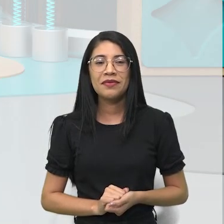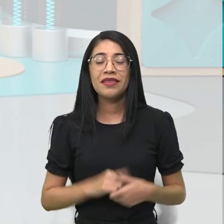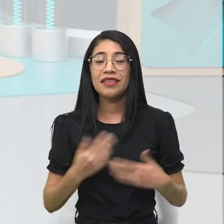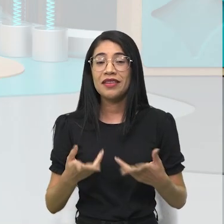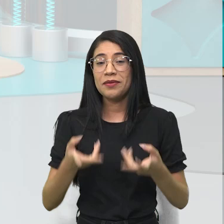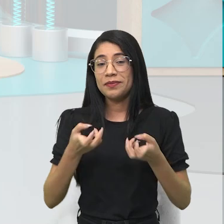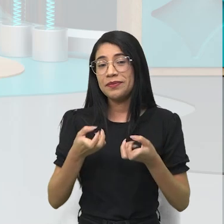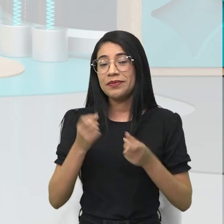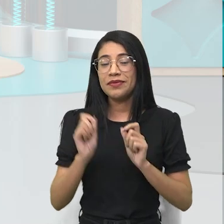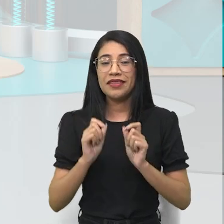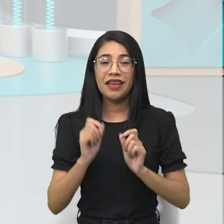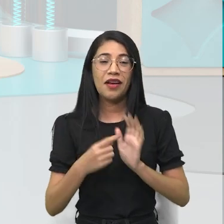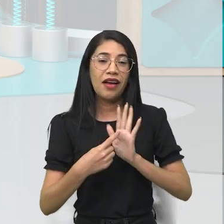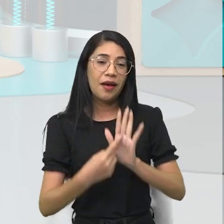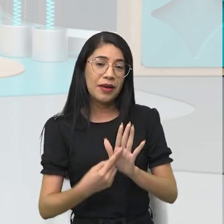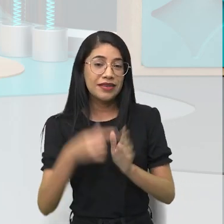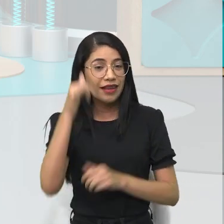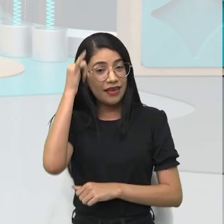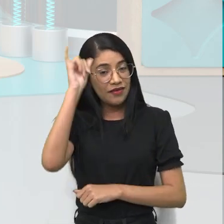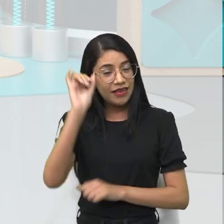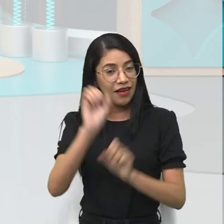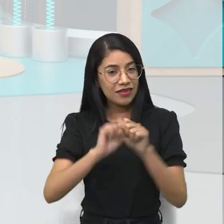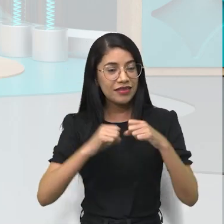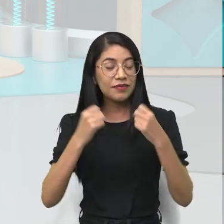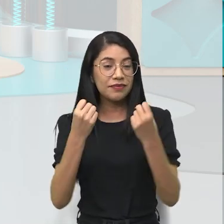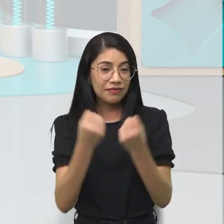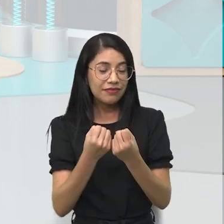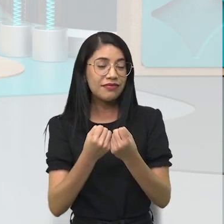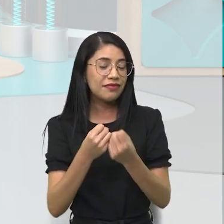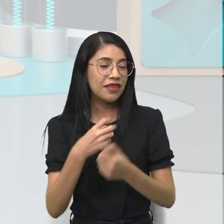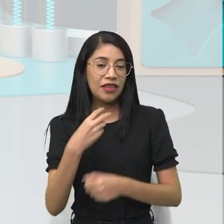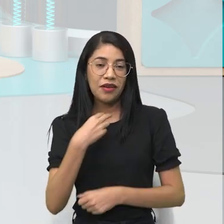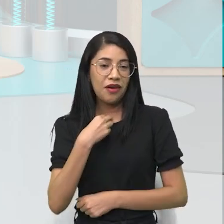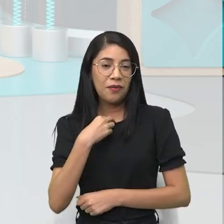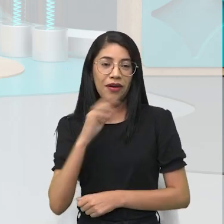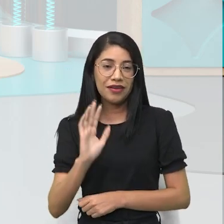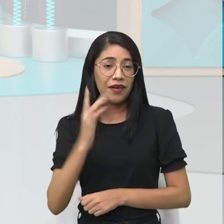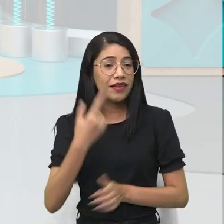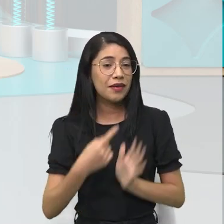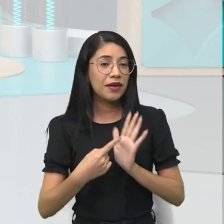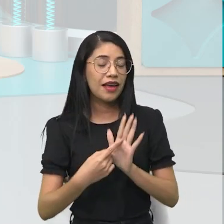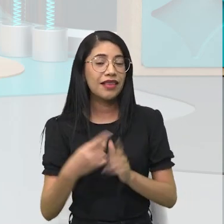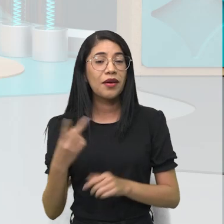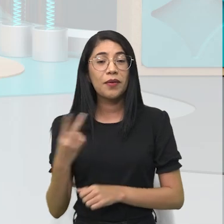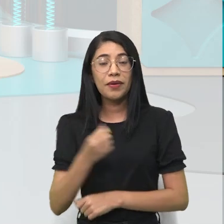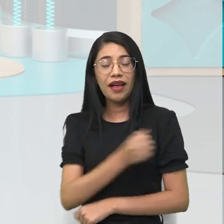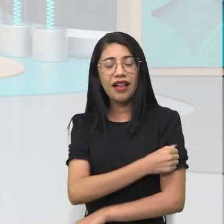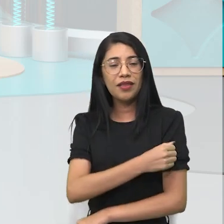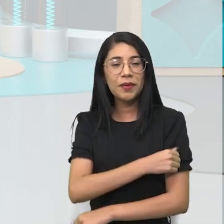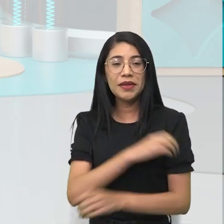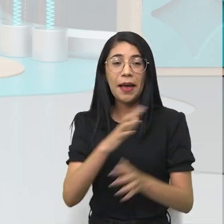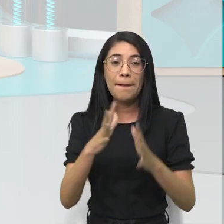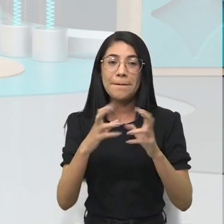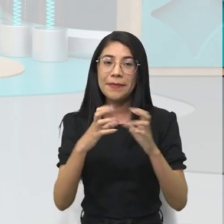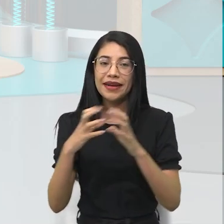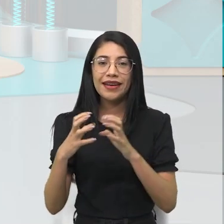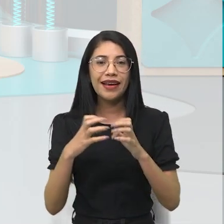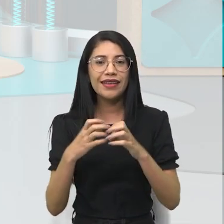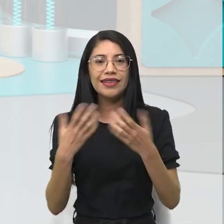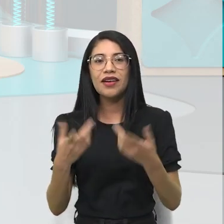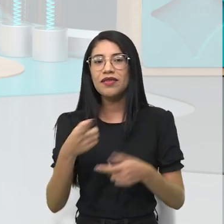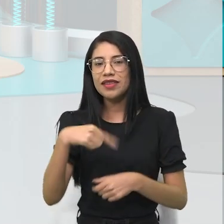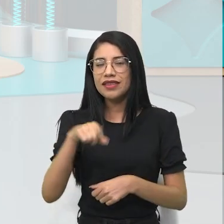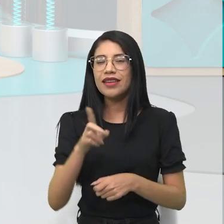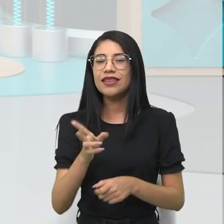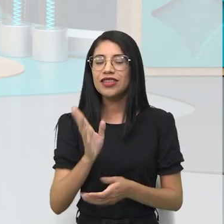Nós vimos, então, a forma que não deve acontecer um seminário, né? Os alunos ali quase brigando por conta... Será que